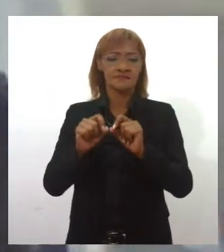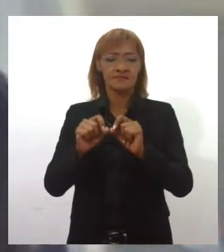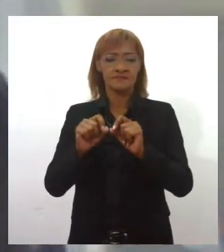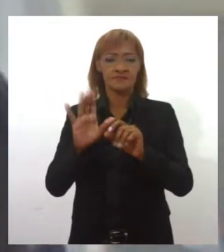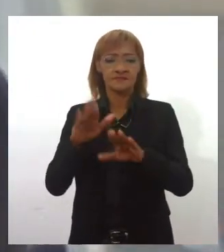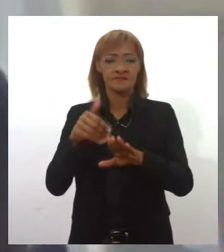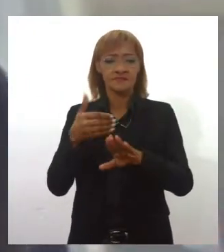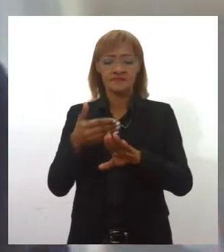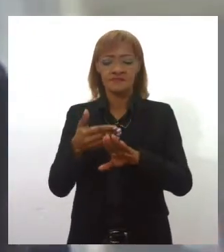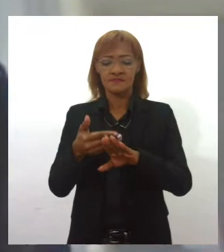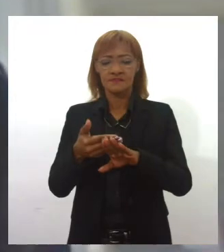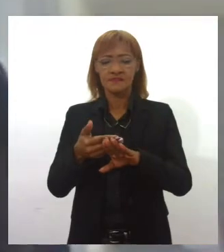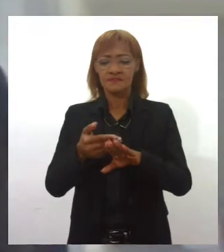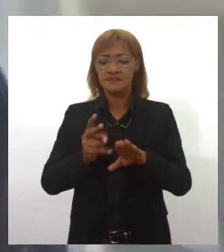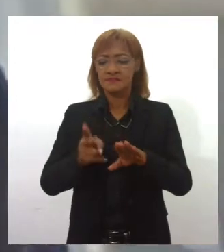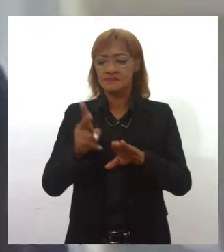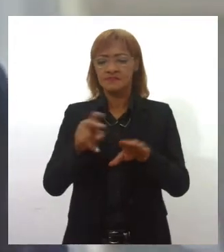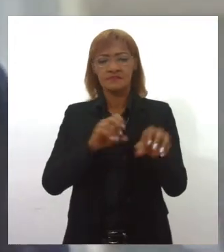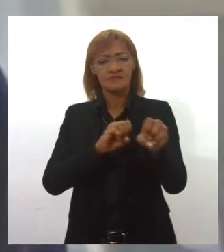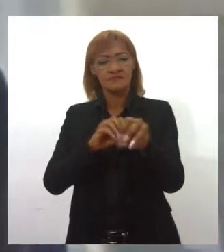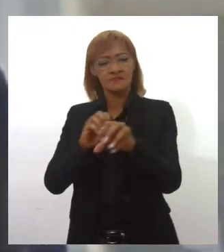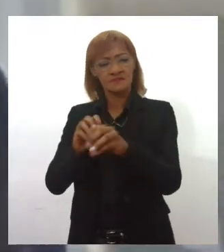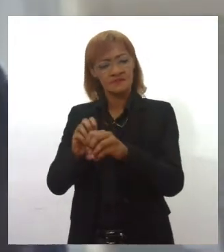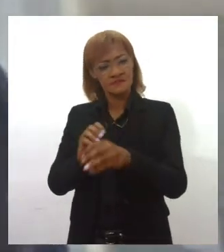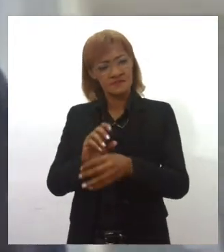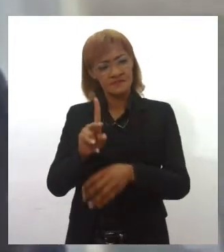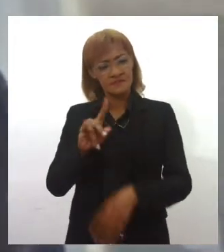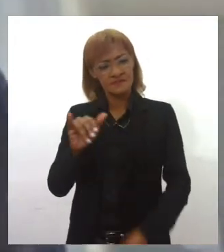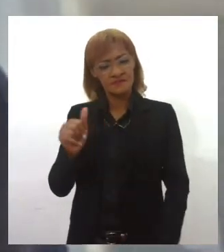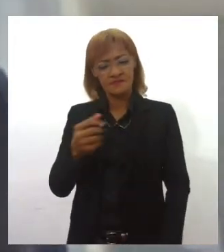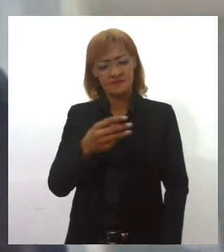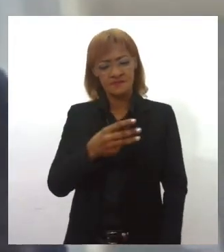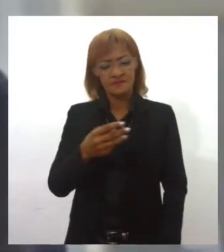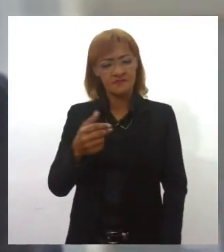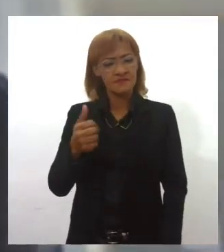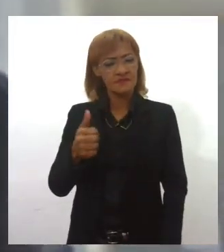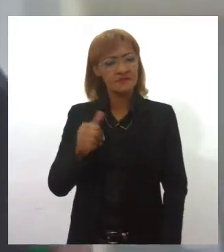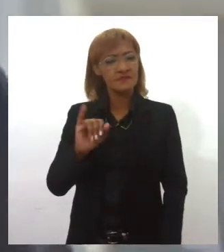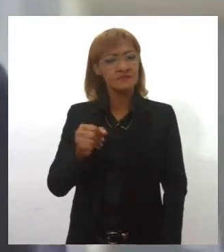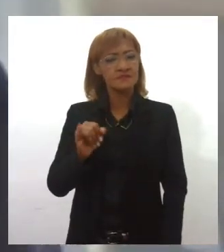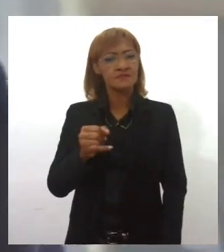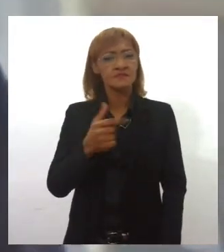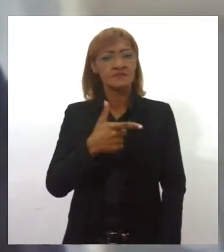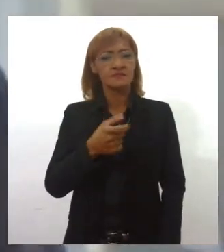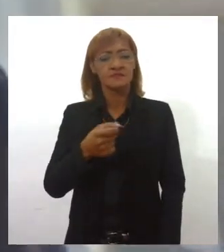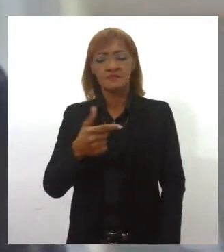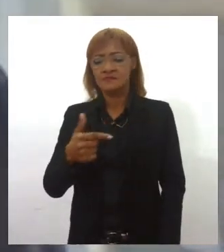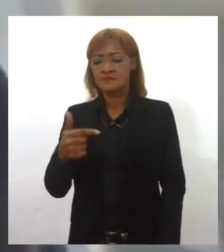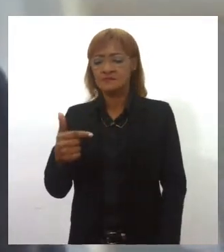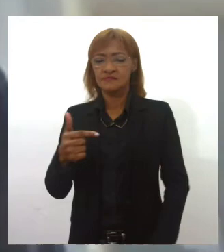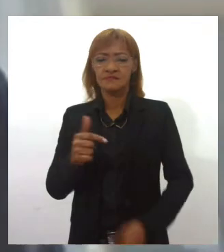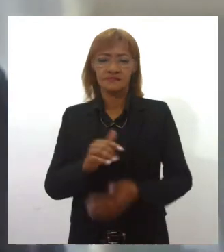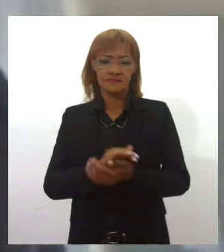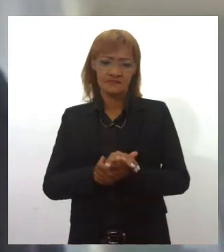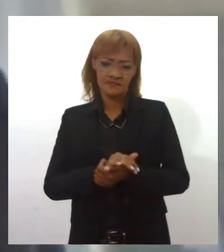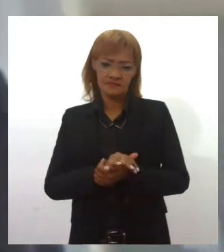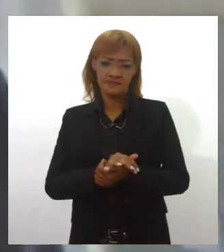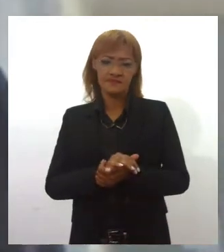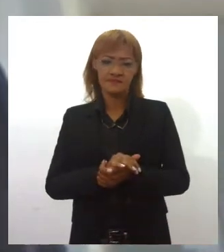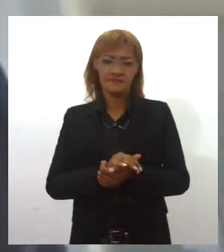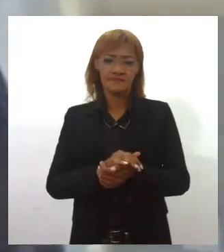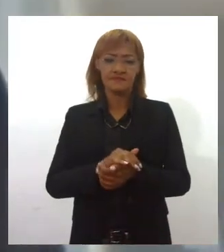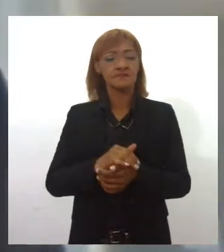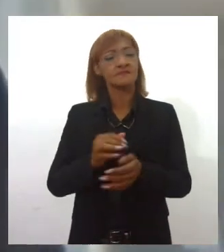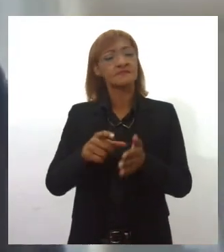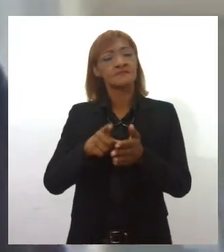municipais e intermunicipais, até o dia 31 de janeiro de 2022. É uma etapa progressiva, né? Que no primeiro